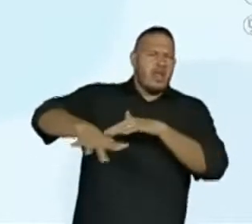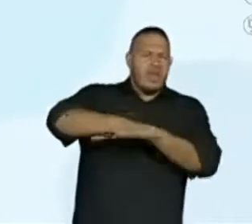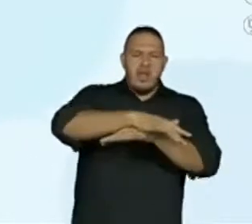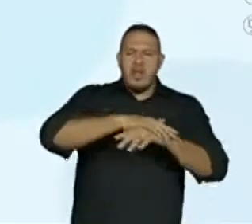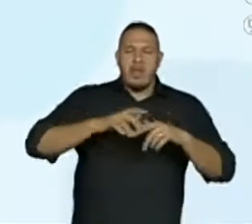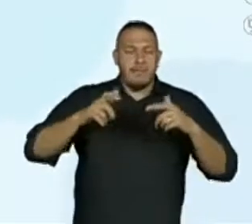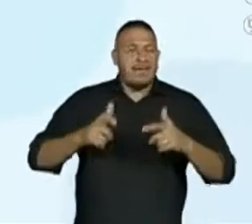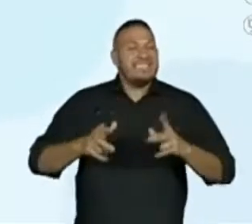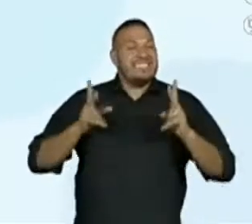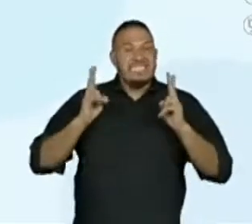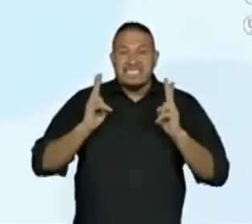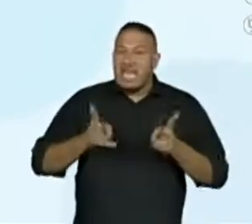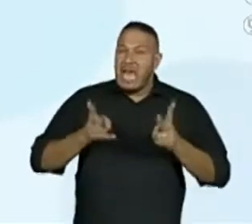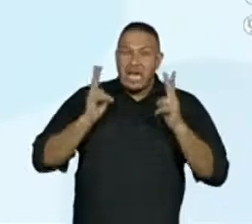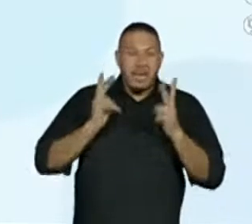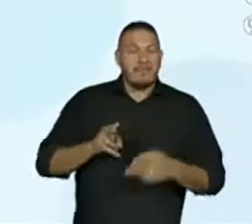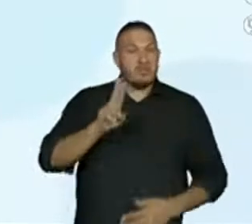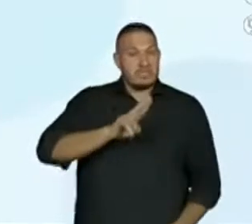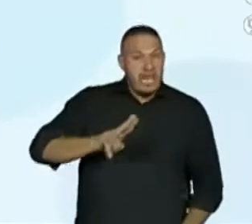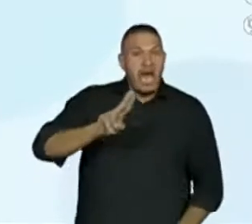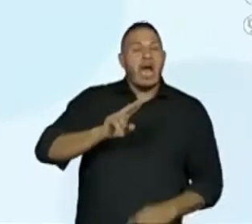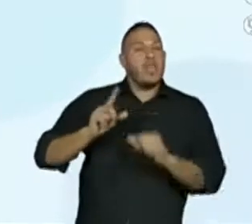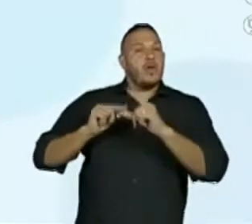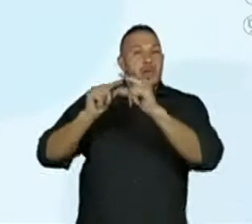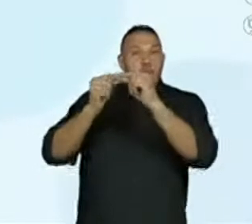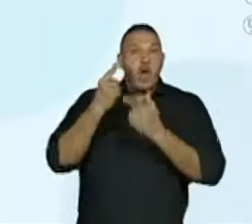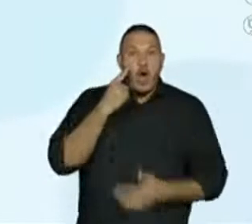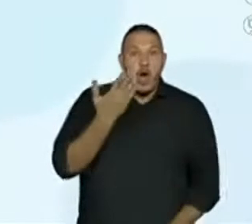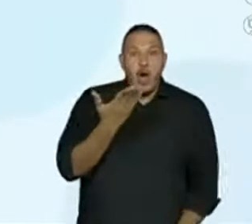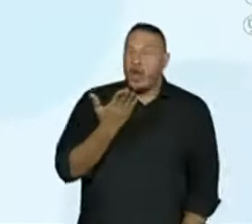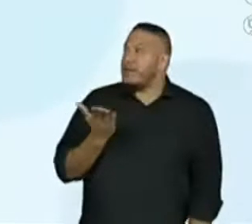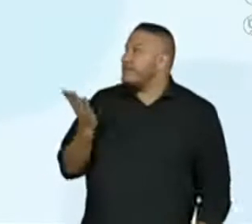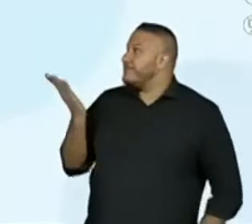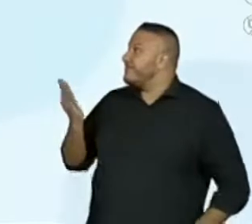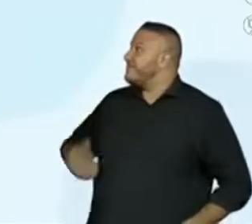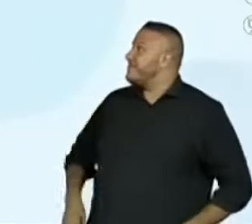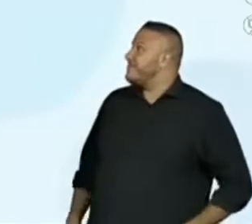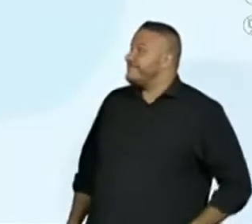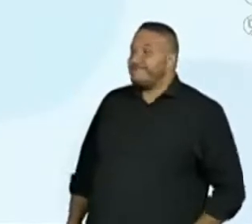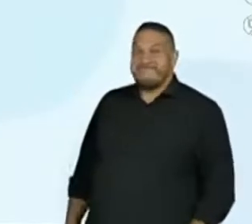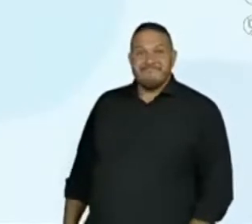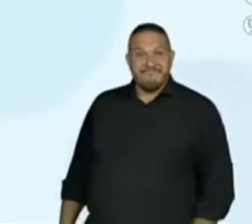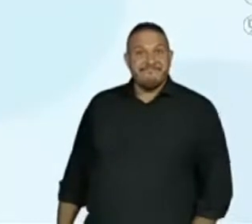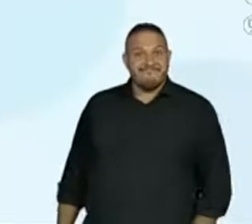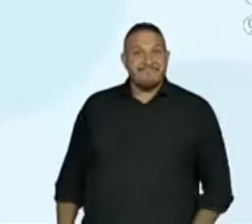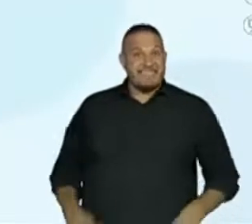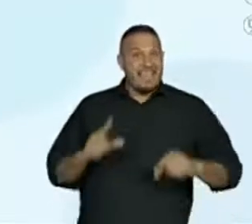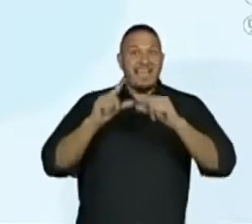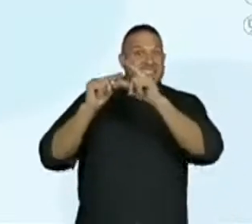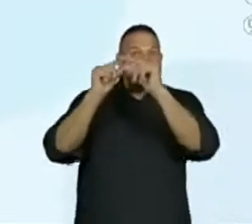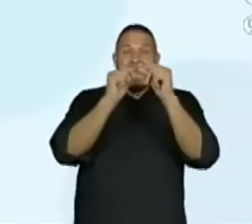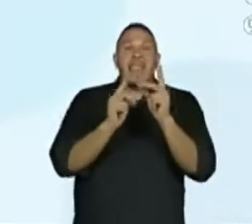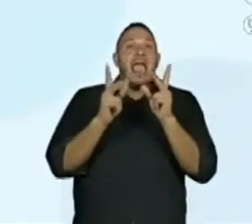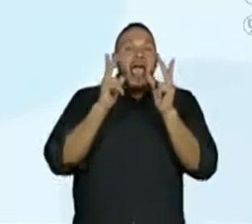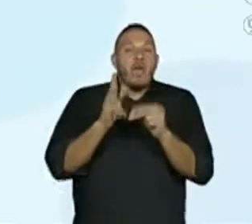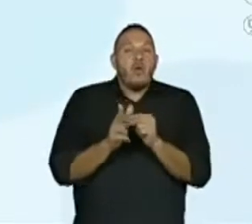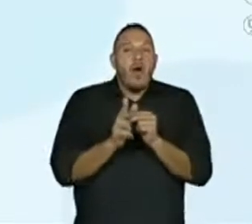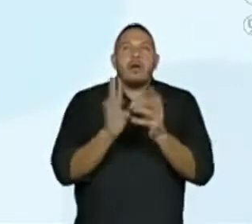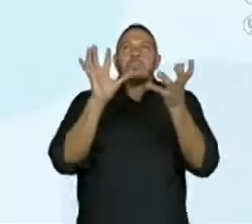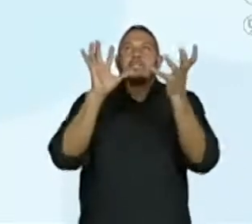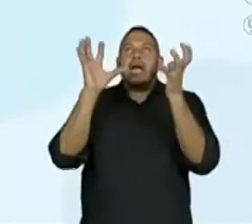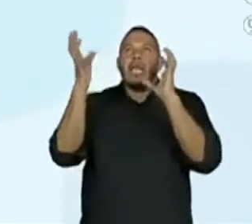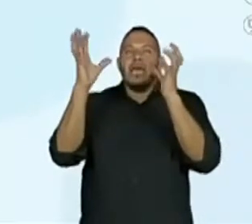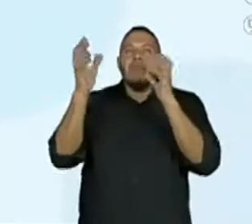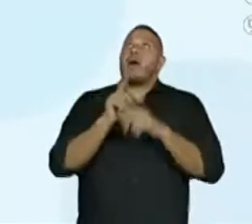Sempre utilizaram as estrelas, olha só, atenção, como uma espécie de agenda do clima.